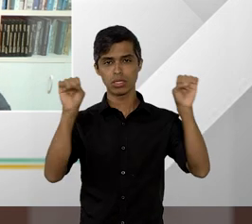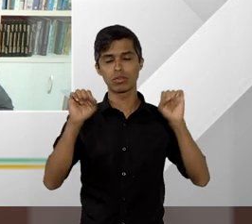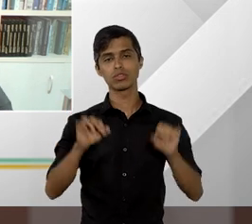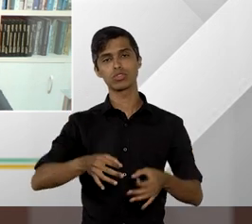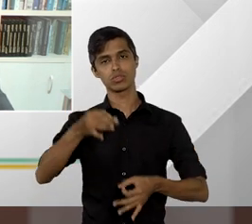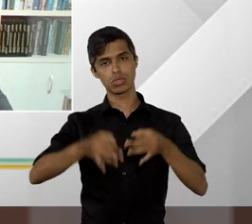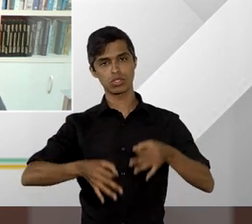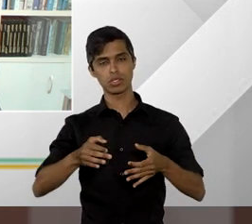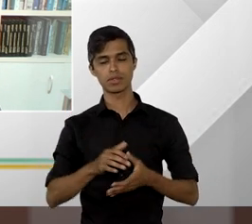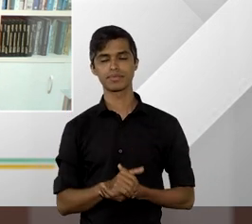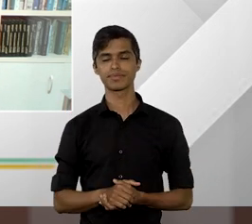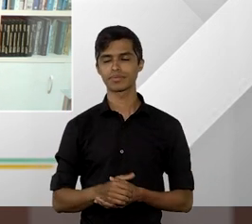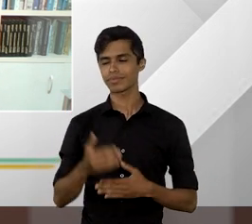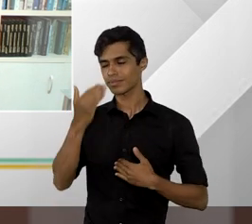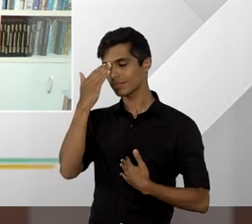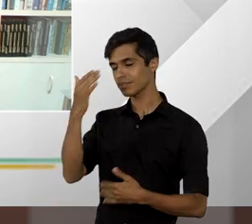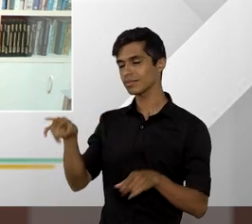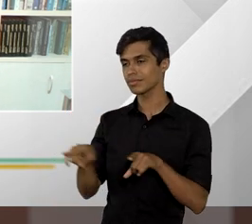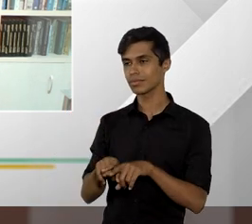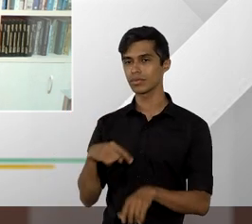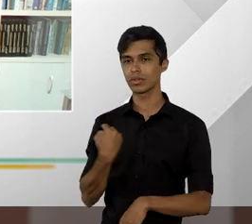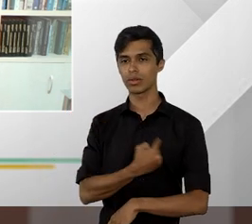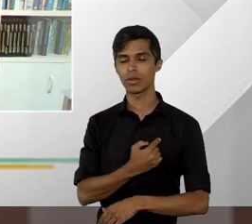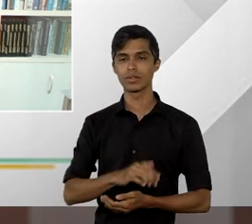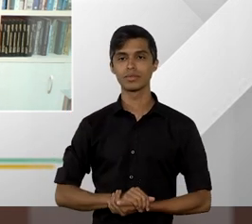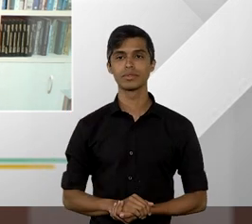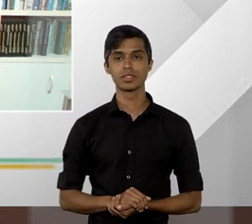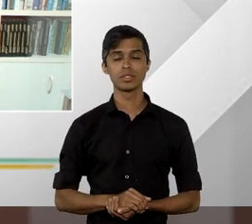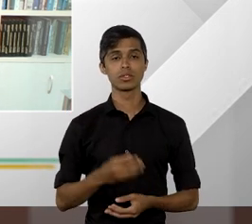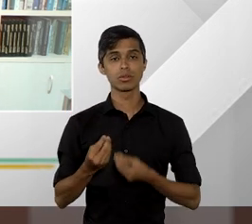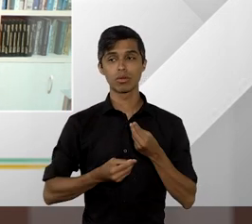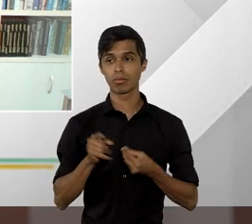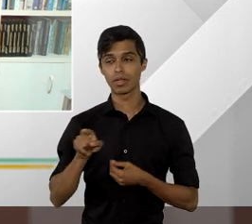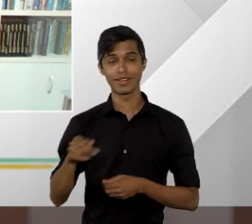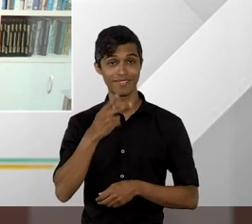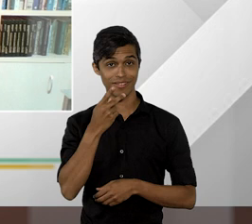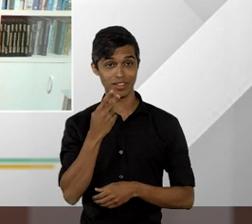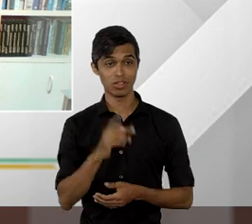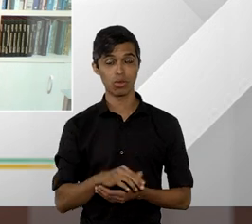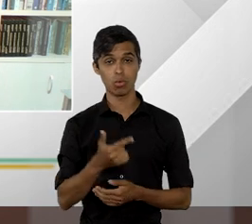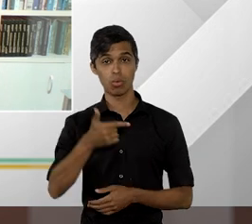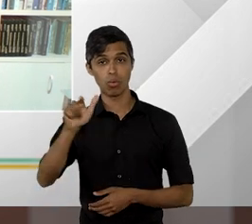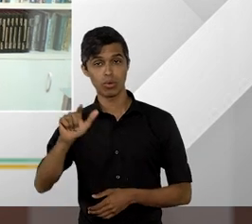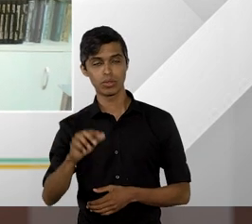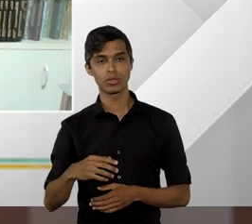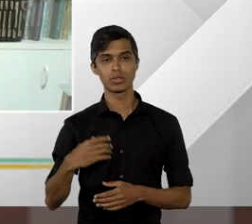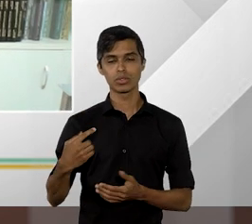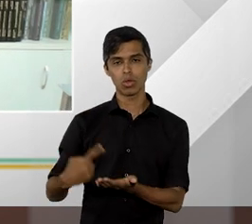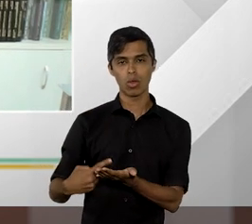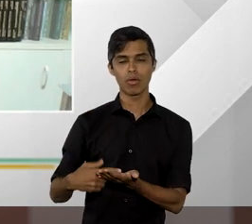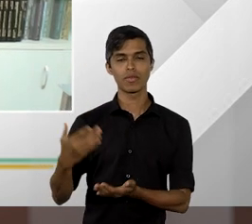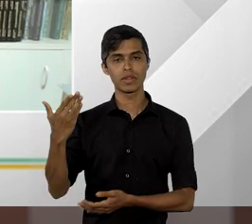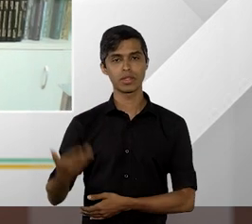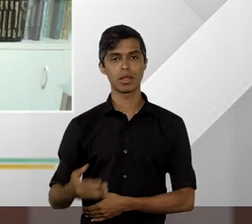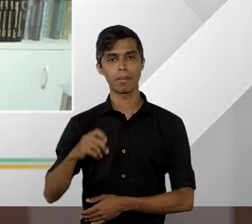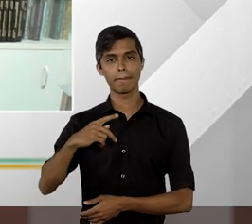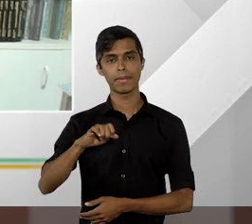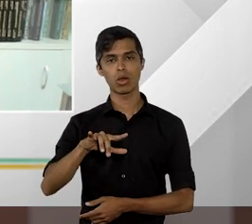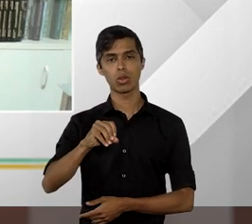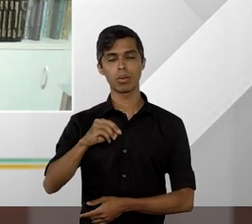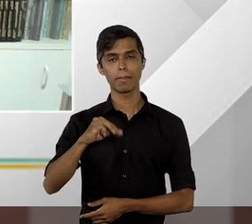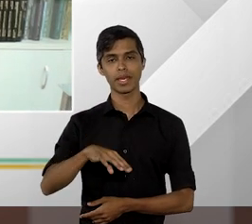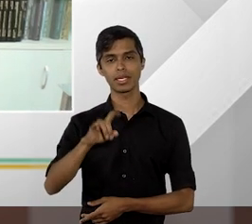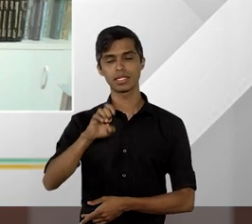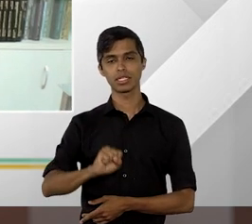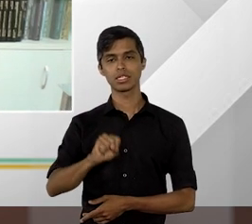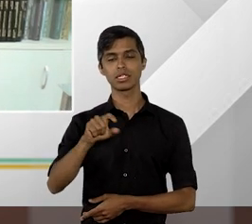Gratidão toda nossa. Como o professor Vambier antecipou, o nosso outro convidado é Paulo Mendes, pós